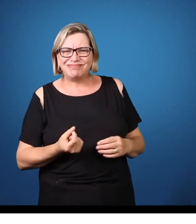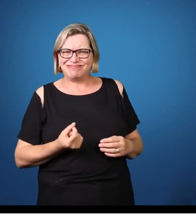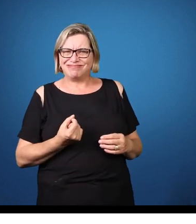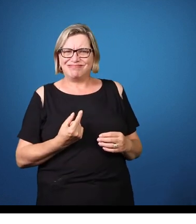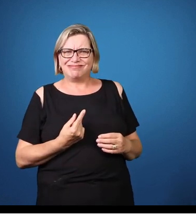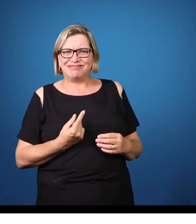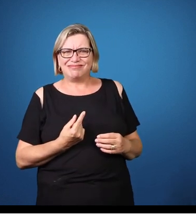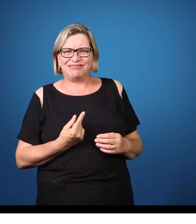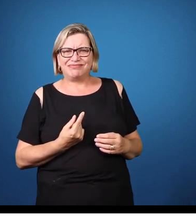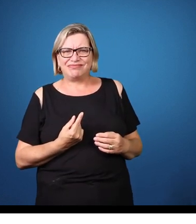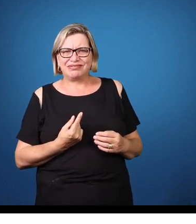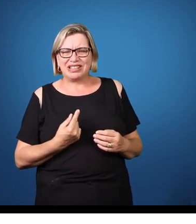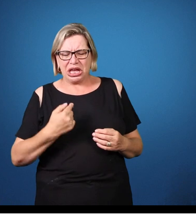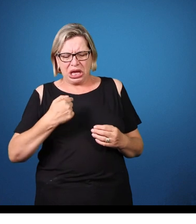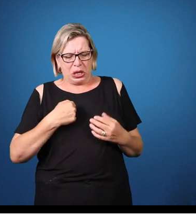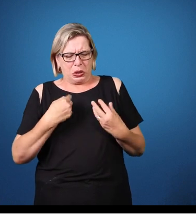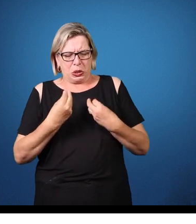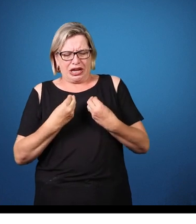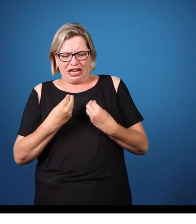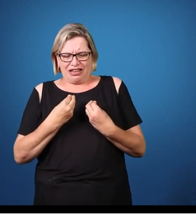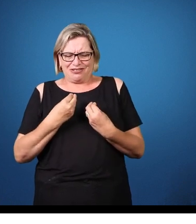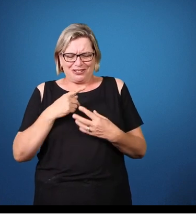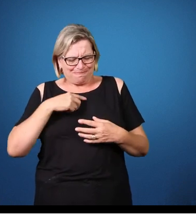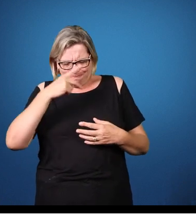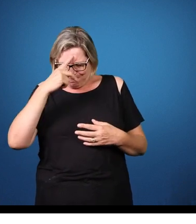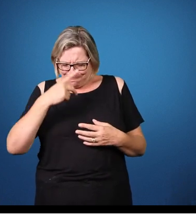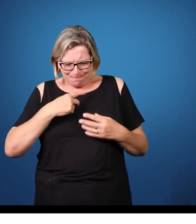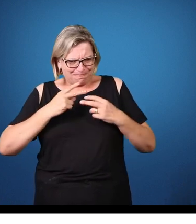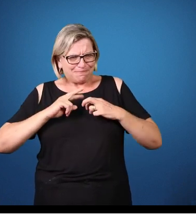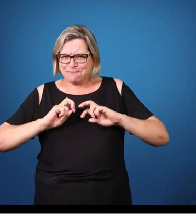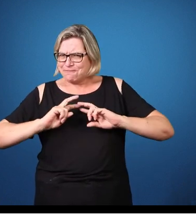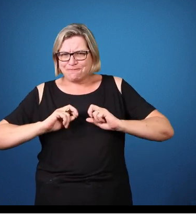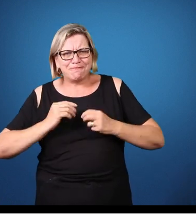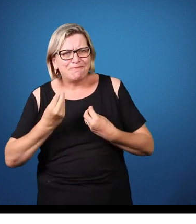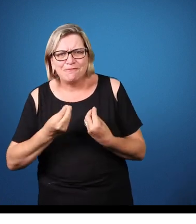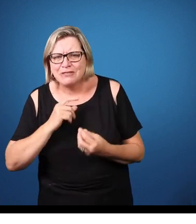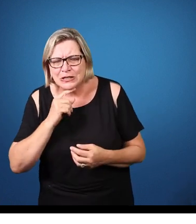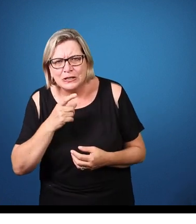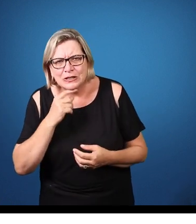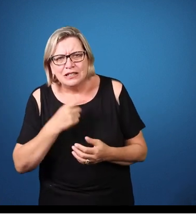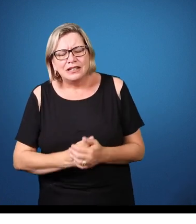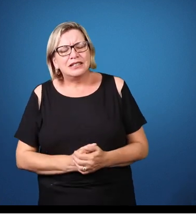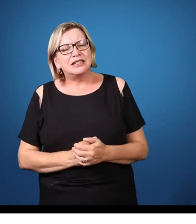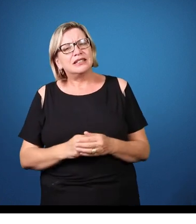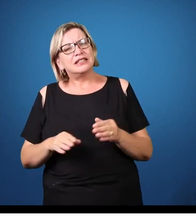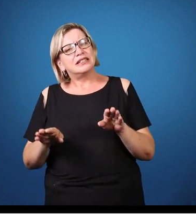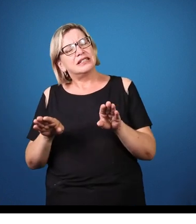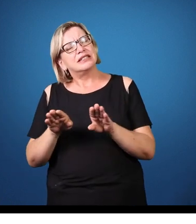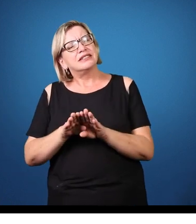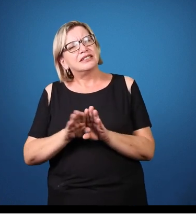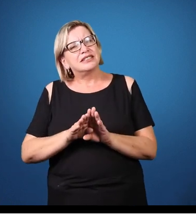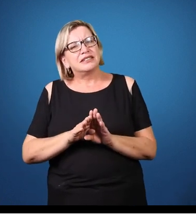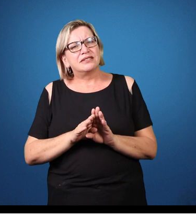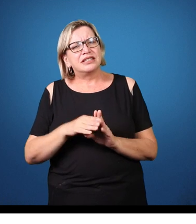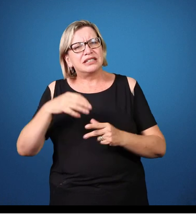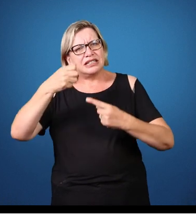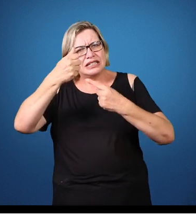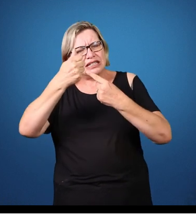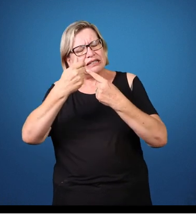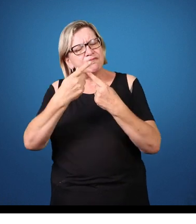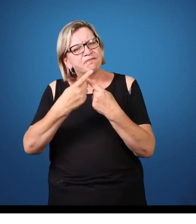Às vezes, uma característica das síndromes psicóticas, às vezes um